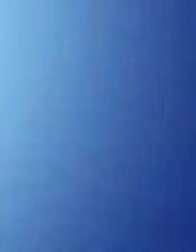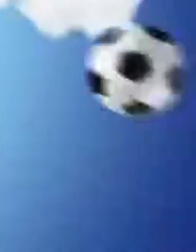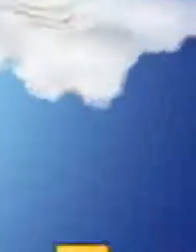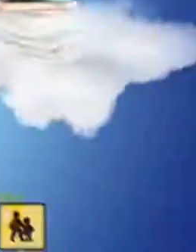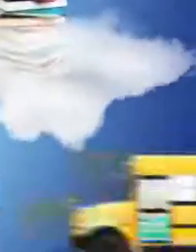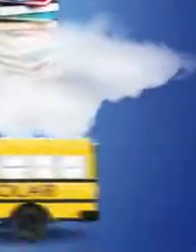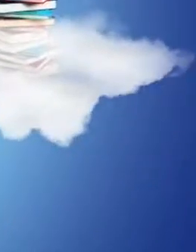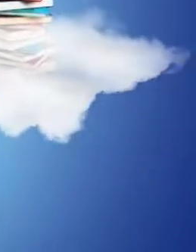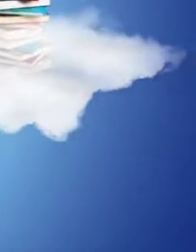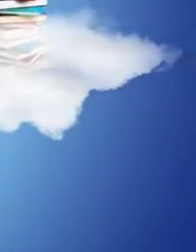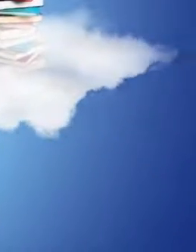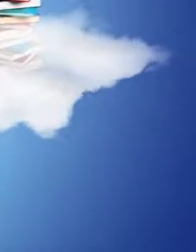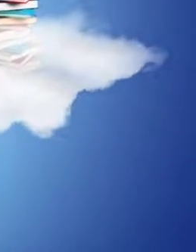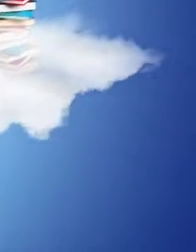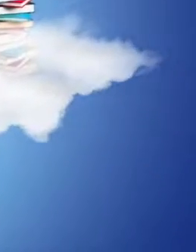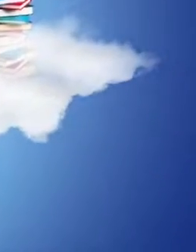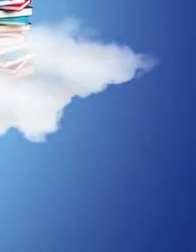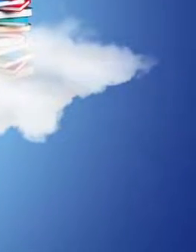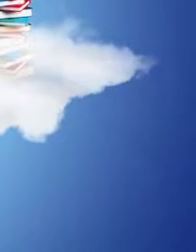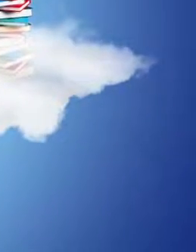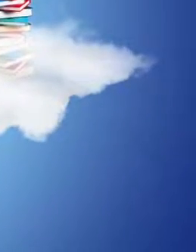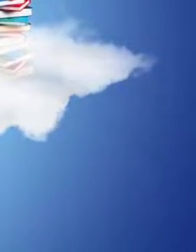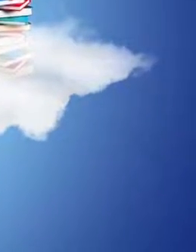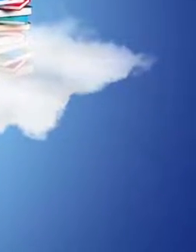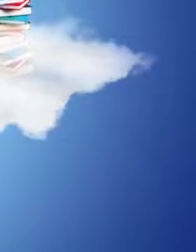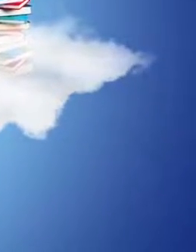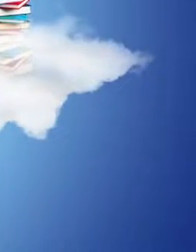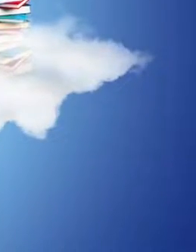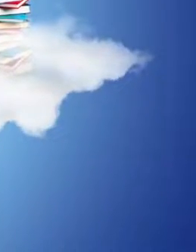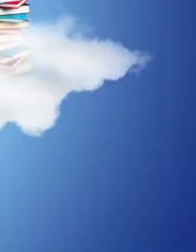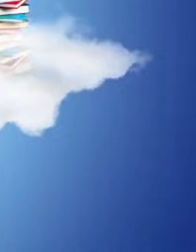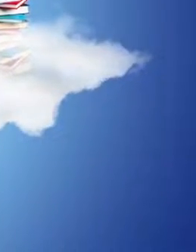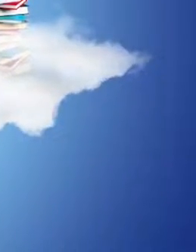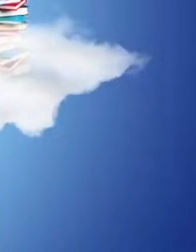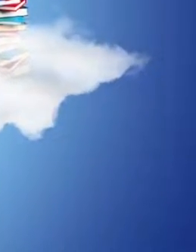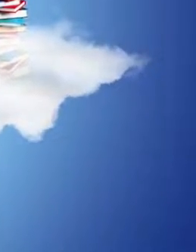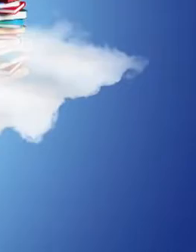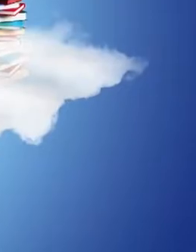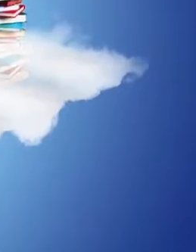Legenda Fábio Laboratório Fantasma